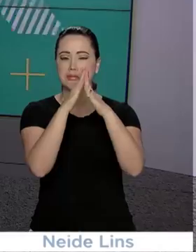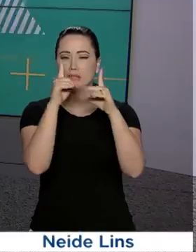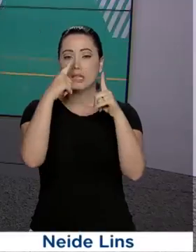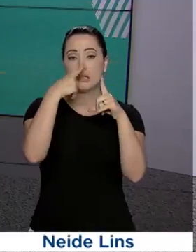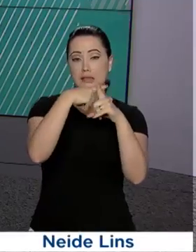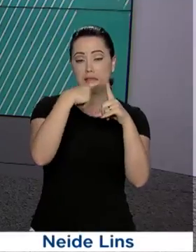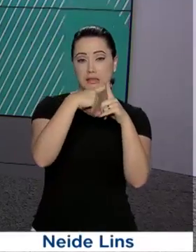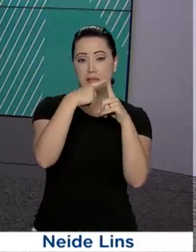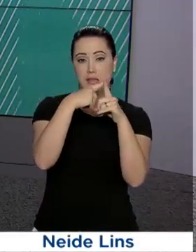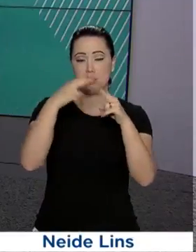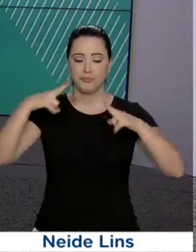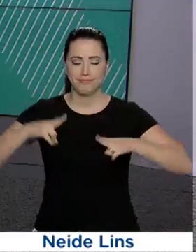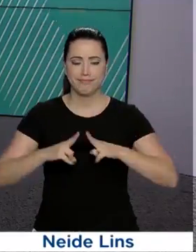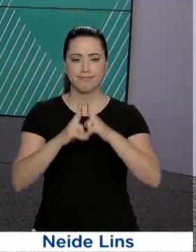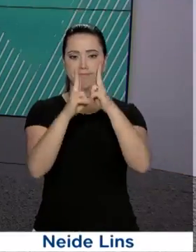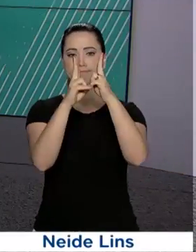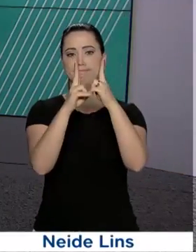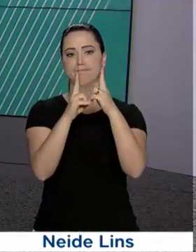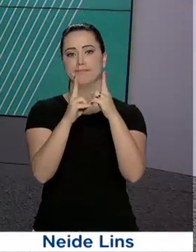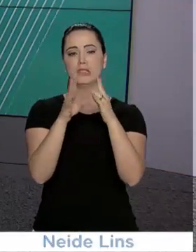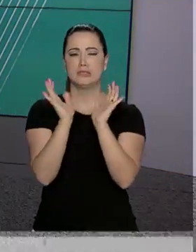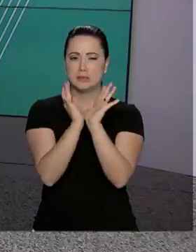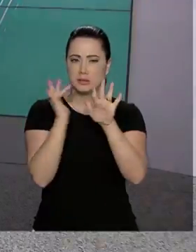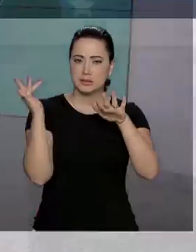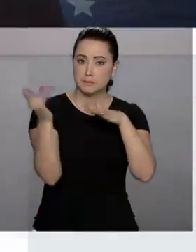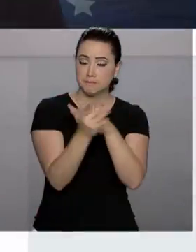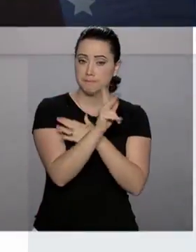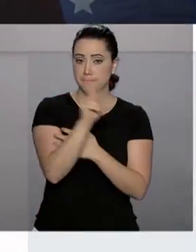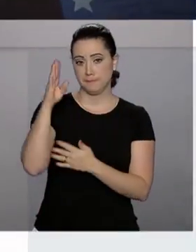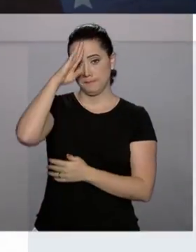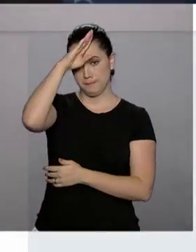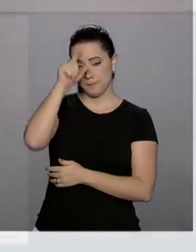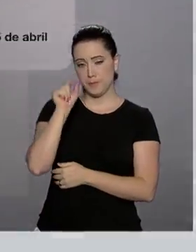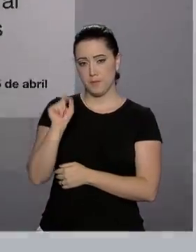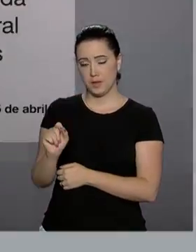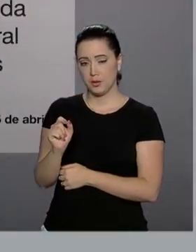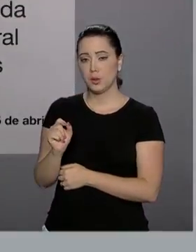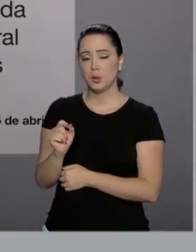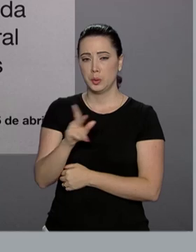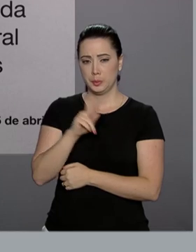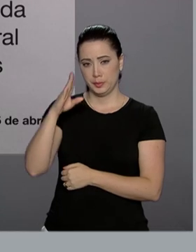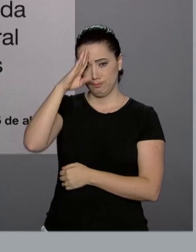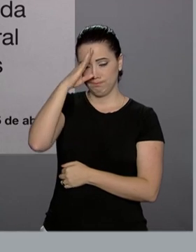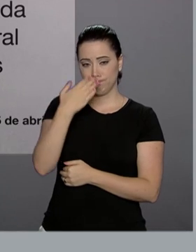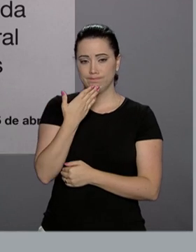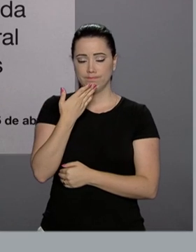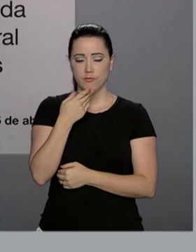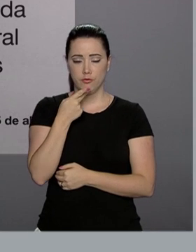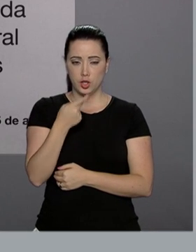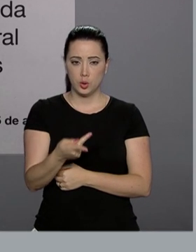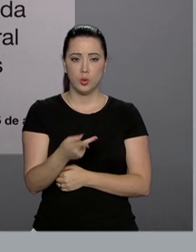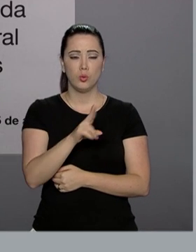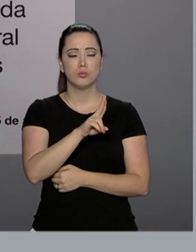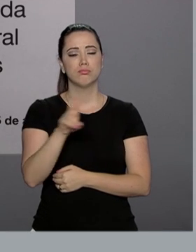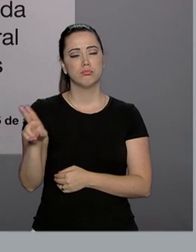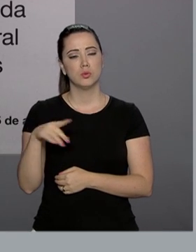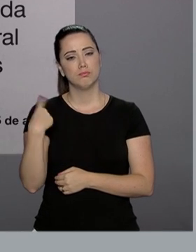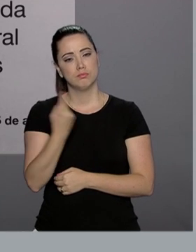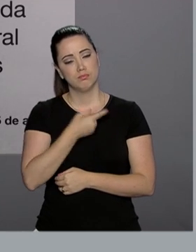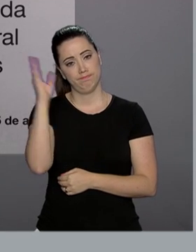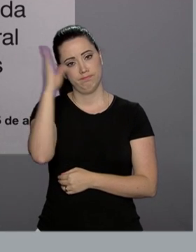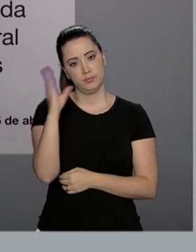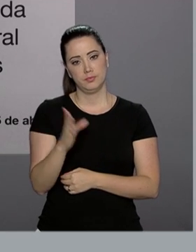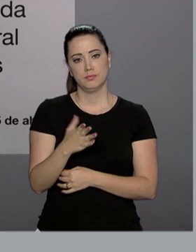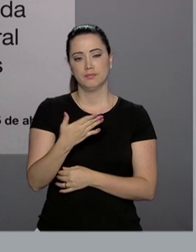-Dame em Paris. Agora há pouco, pelas redes sociais, o presidente Jair Bolsonaro manifestou em nome dos brasileiros profundo